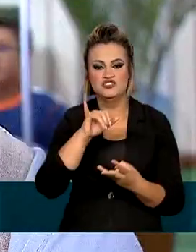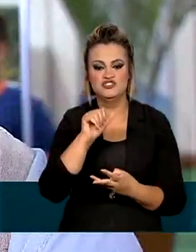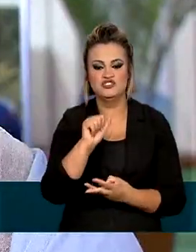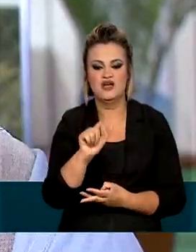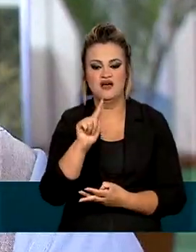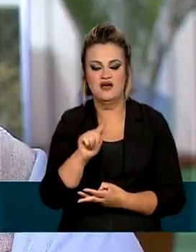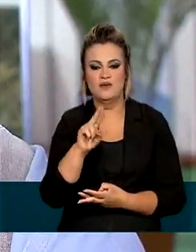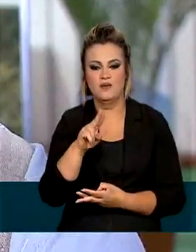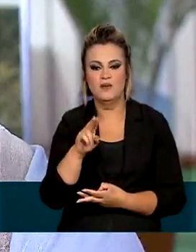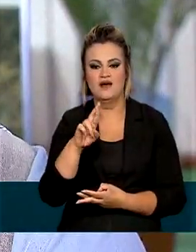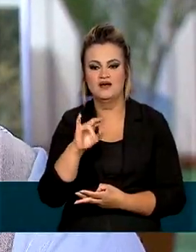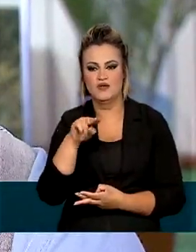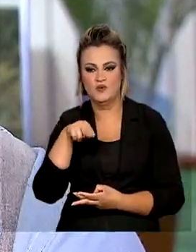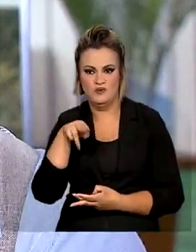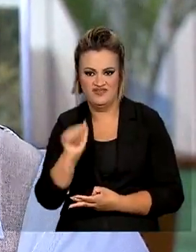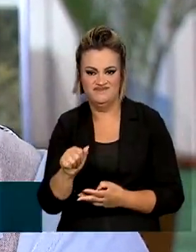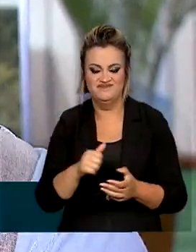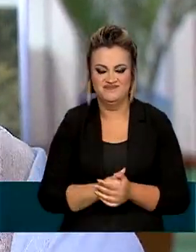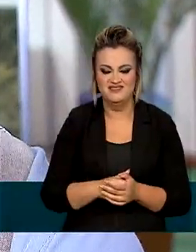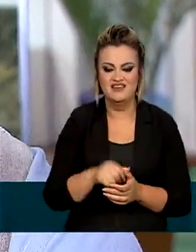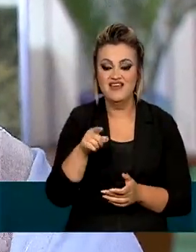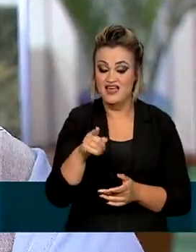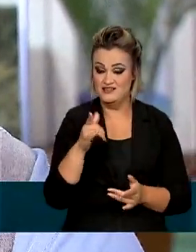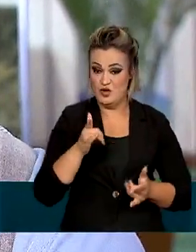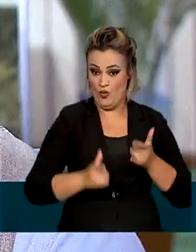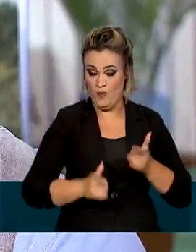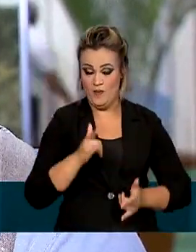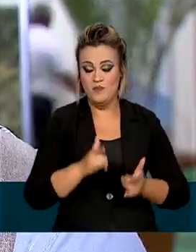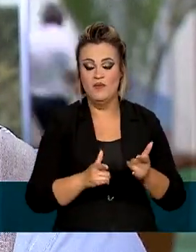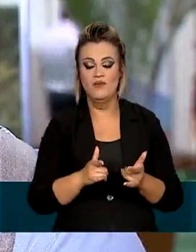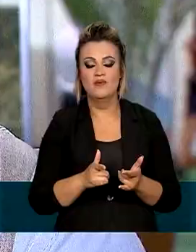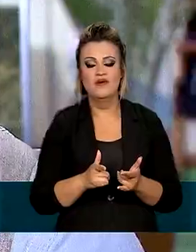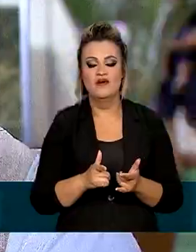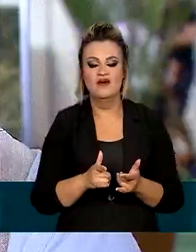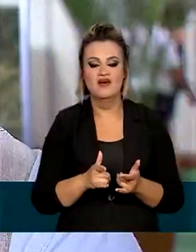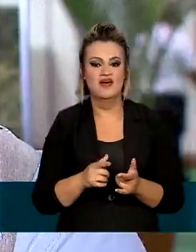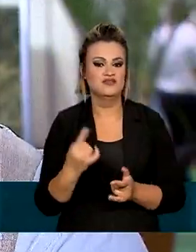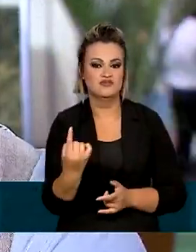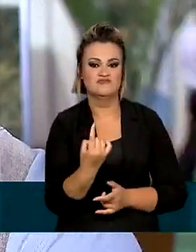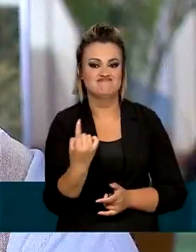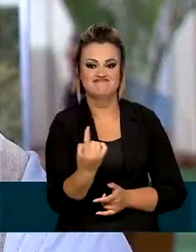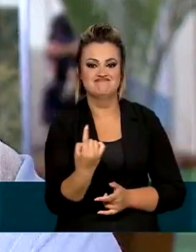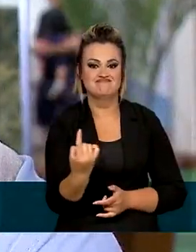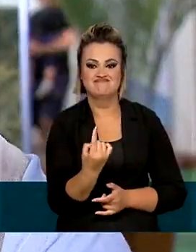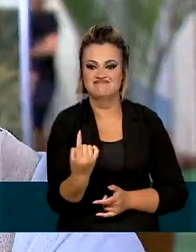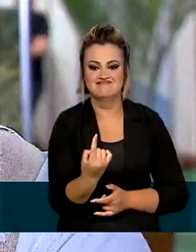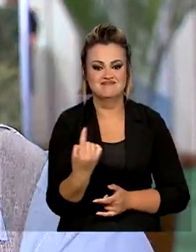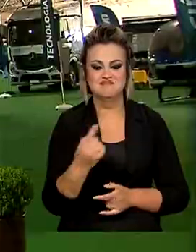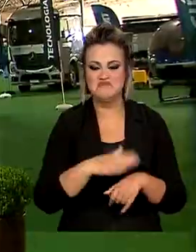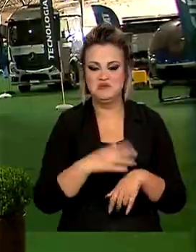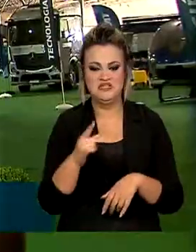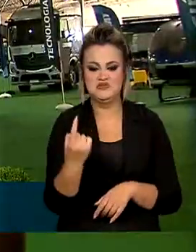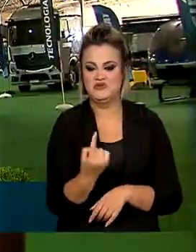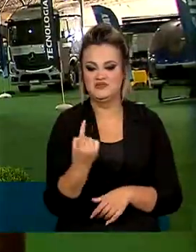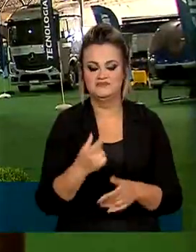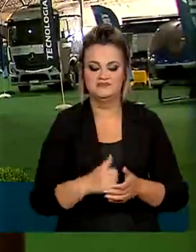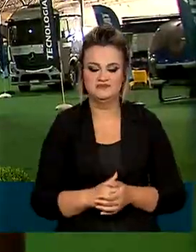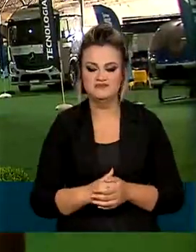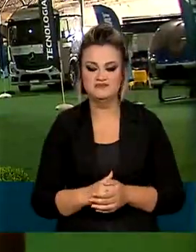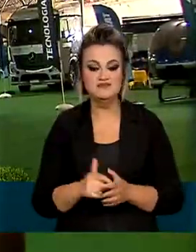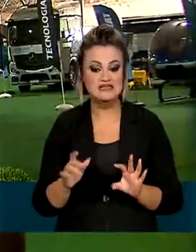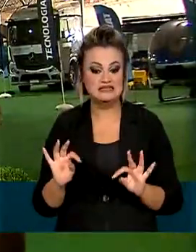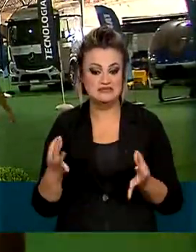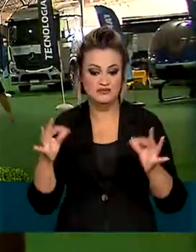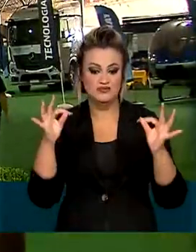Um robô programável, inclusive para operar sem operador nenhum e sem controle, autônomo. Toda essa